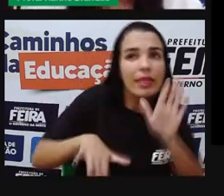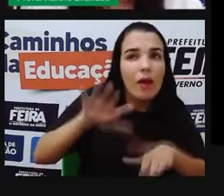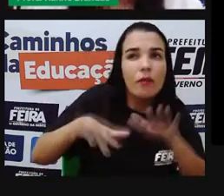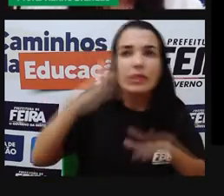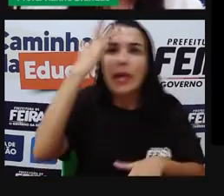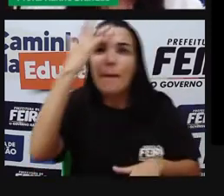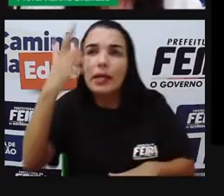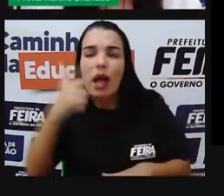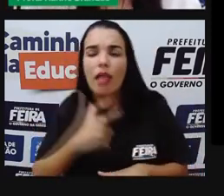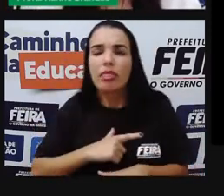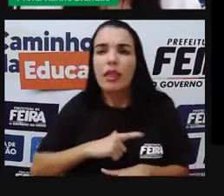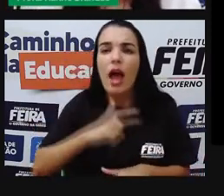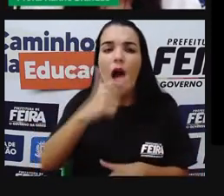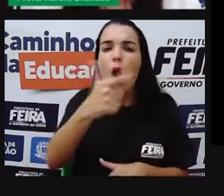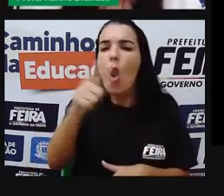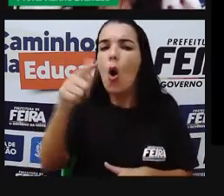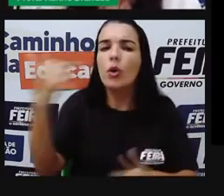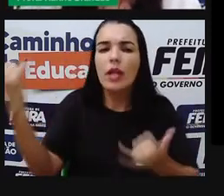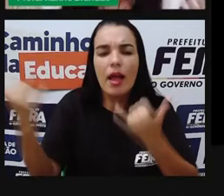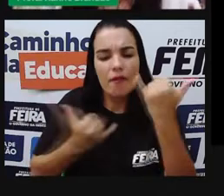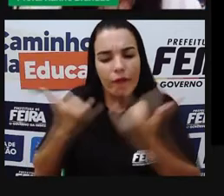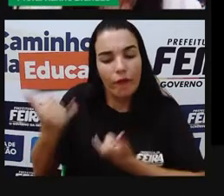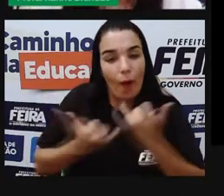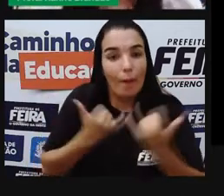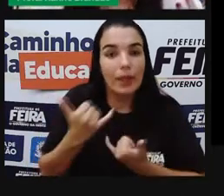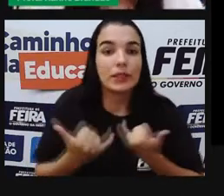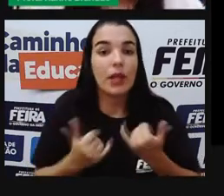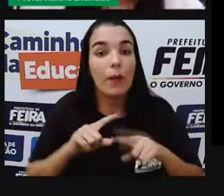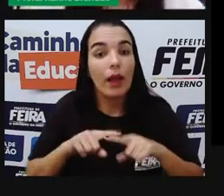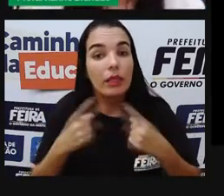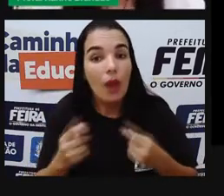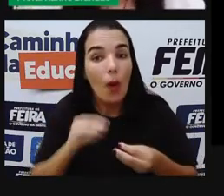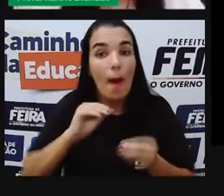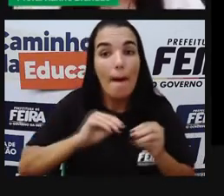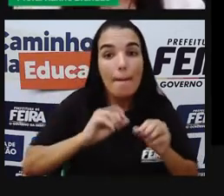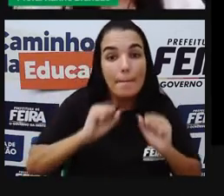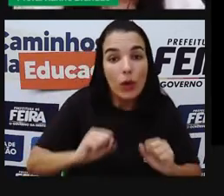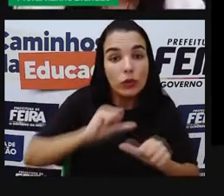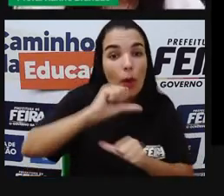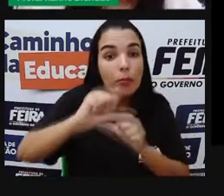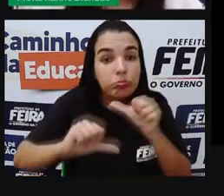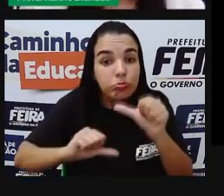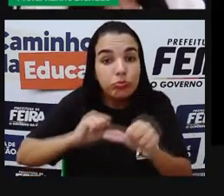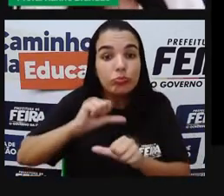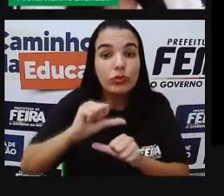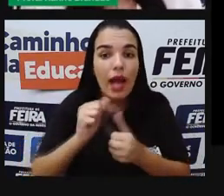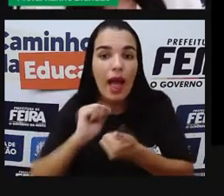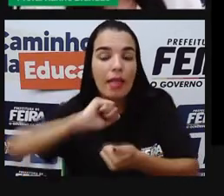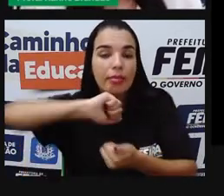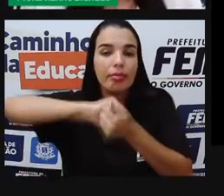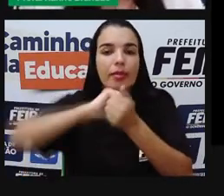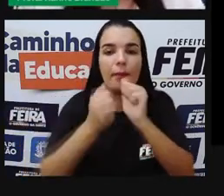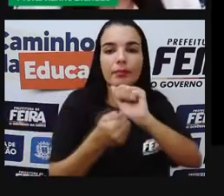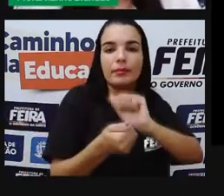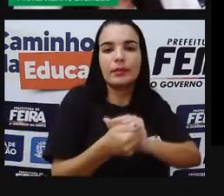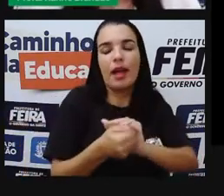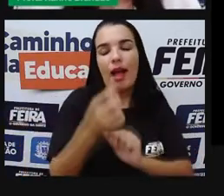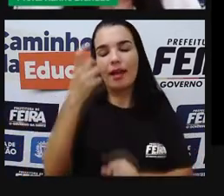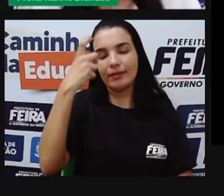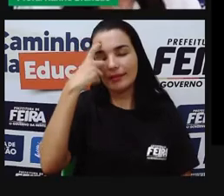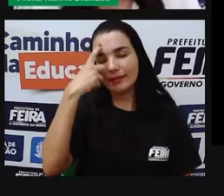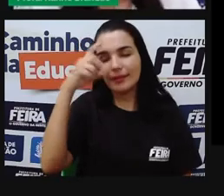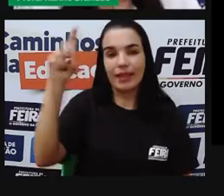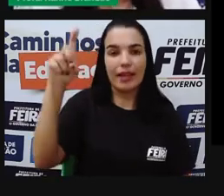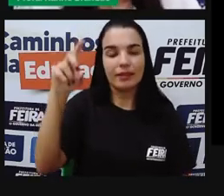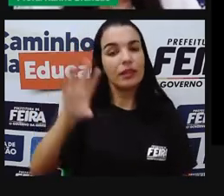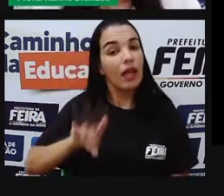informações surgem e aí a gente vai mudar, vai adequar as nossas ideias. Na vida,